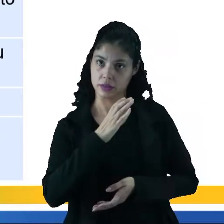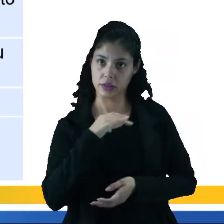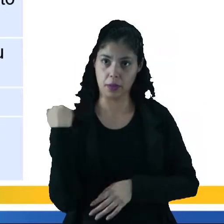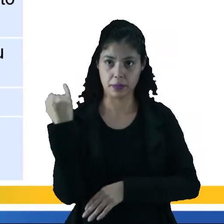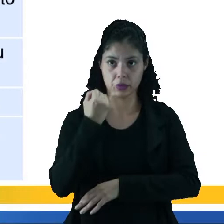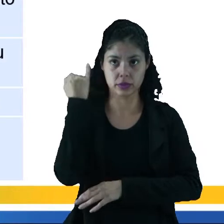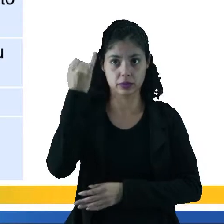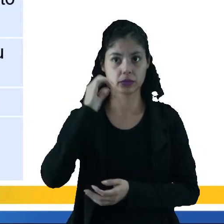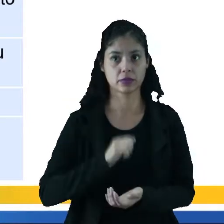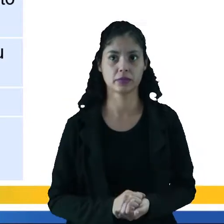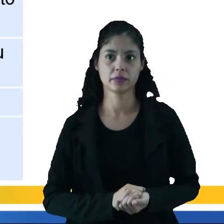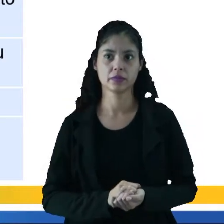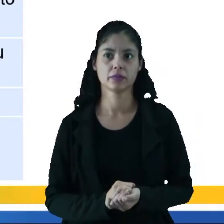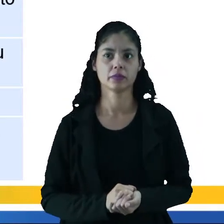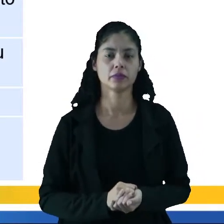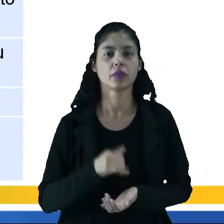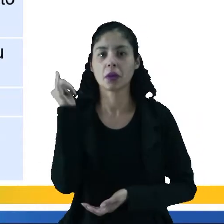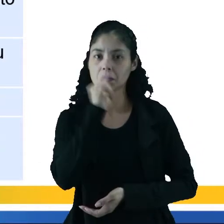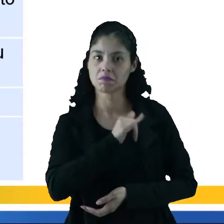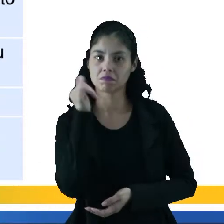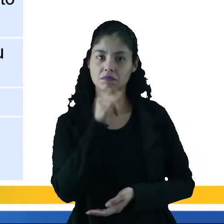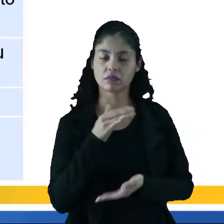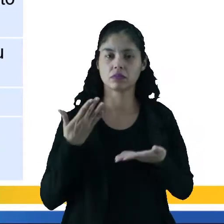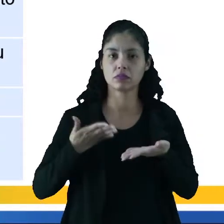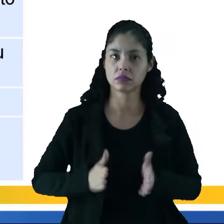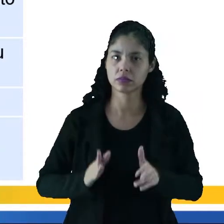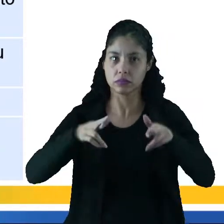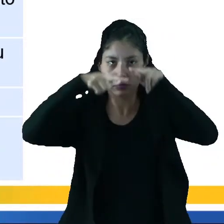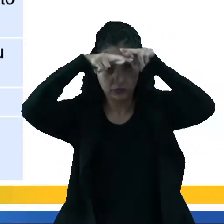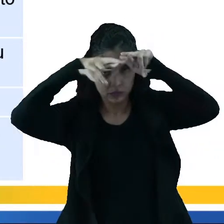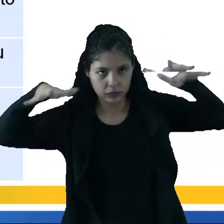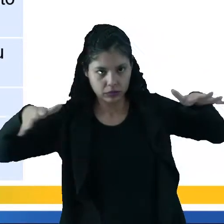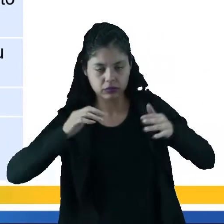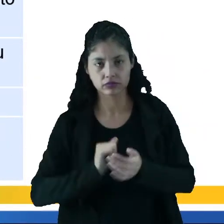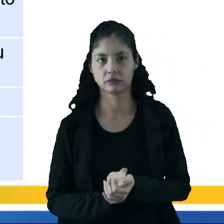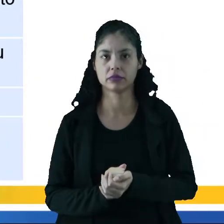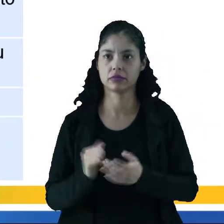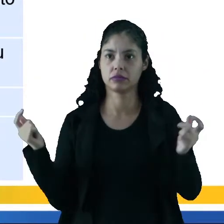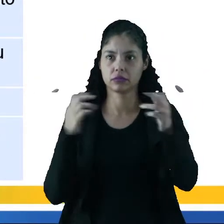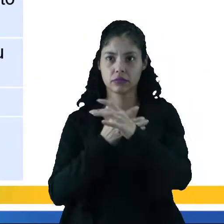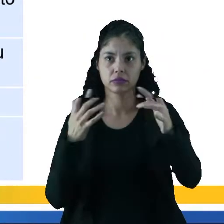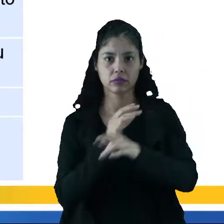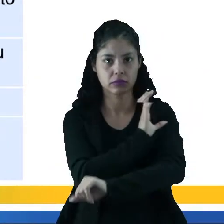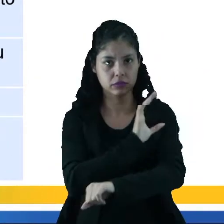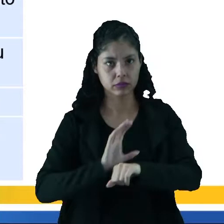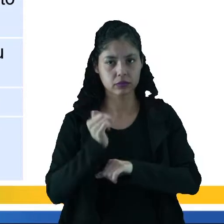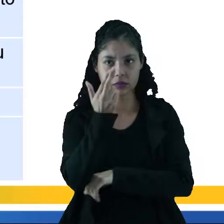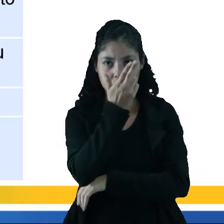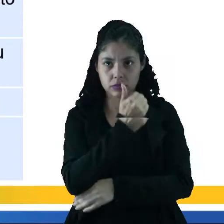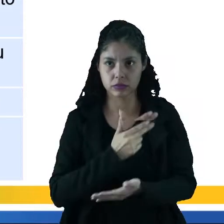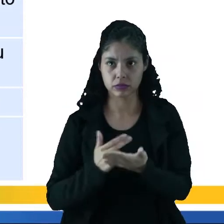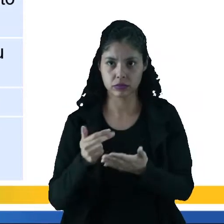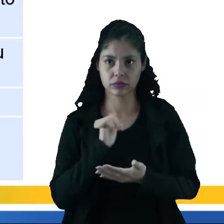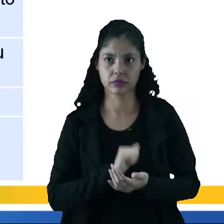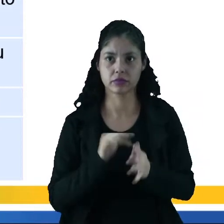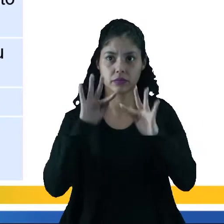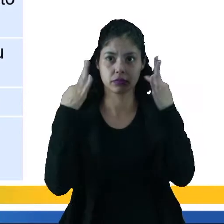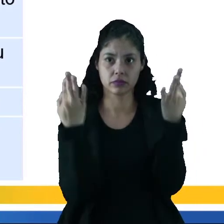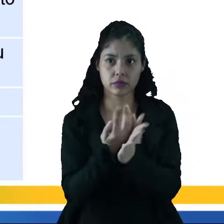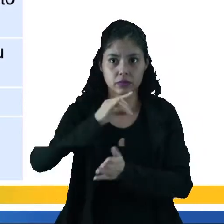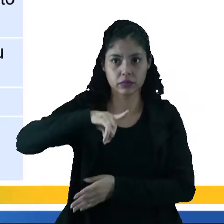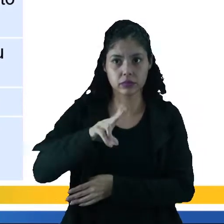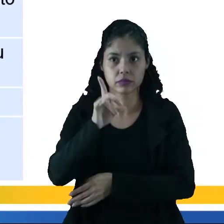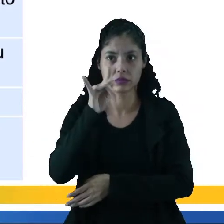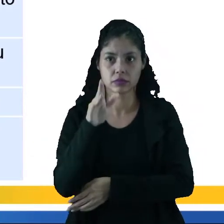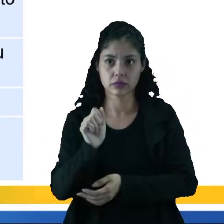importante, tá, da Itália, foi o berço do Renascimento, ela vai ser o centro cultural e artístico. A família Médici vai